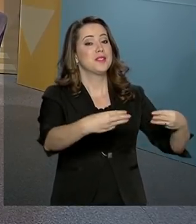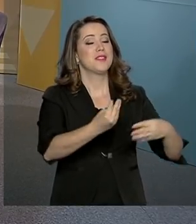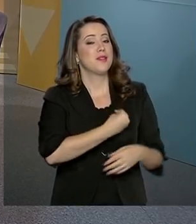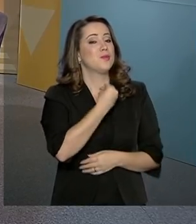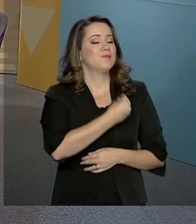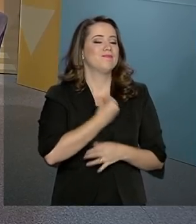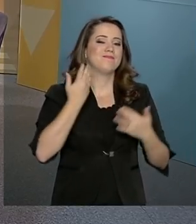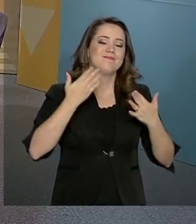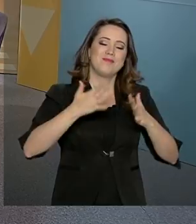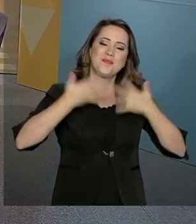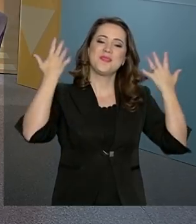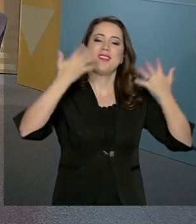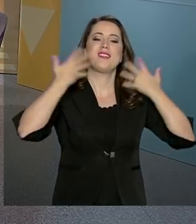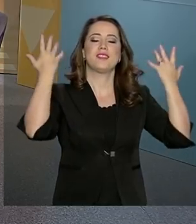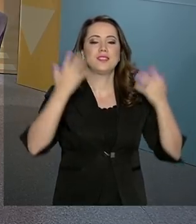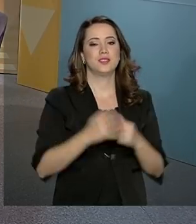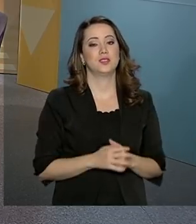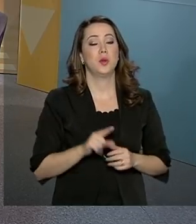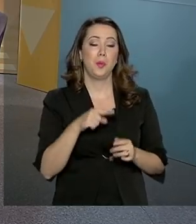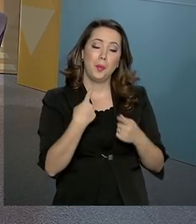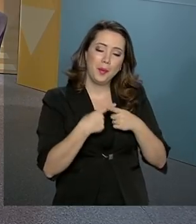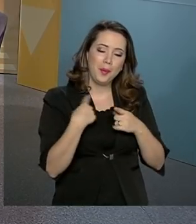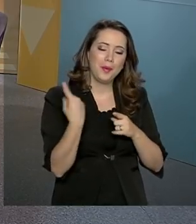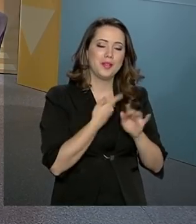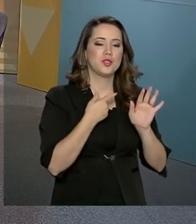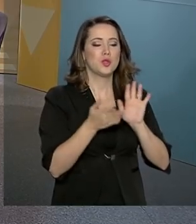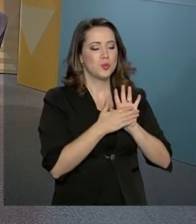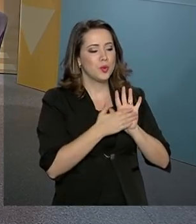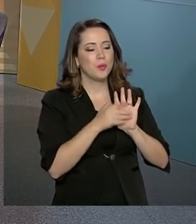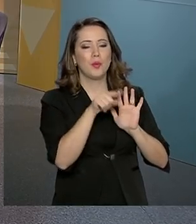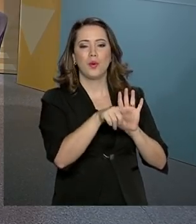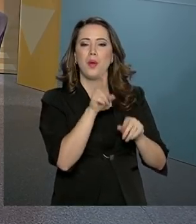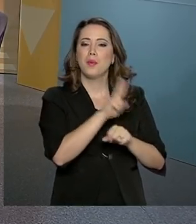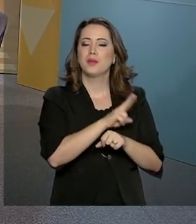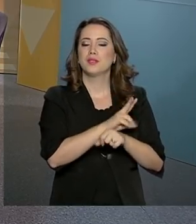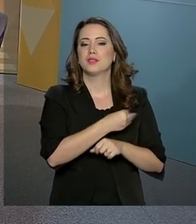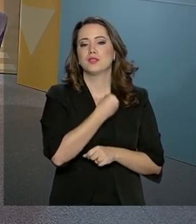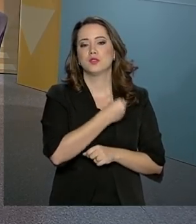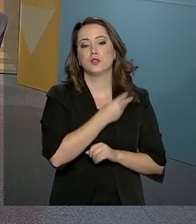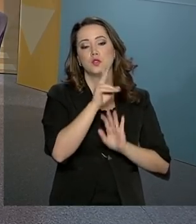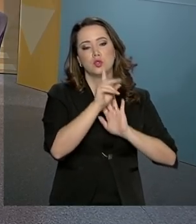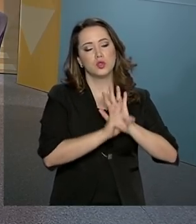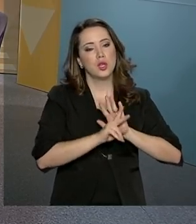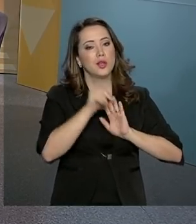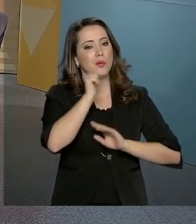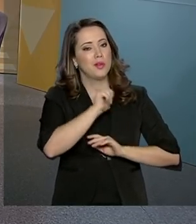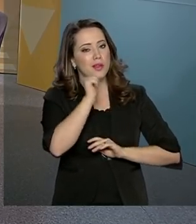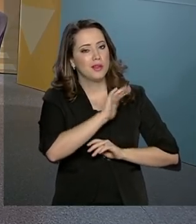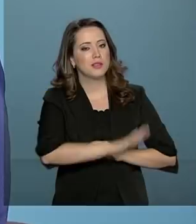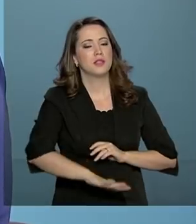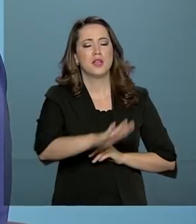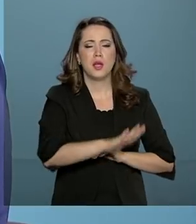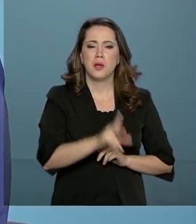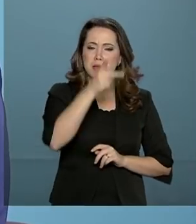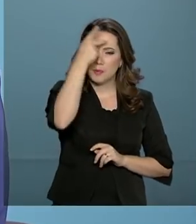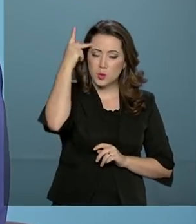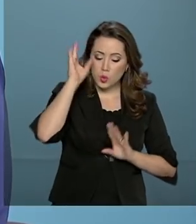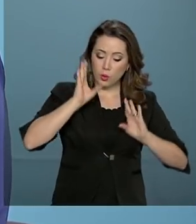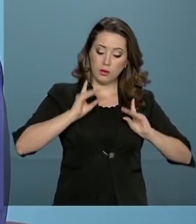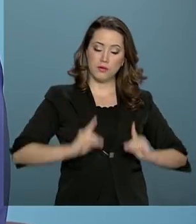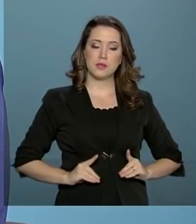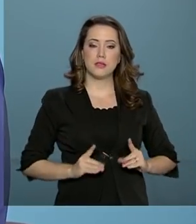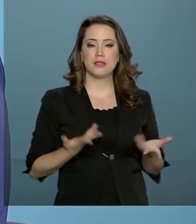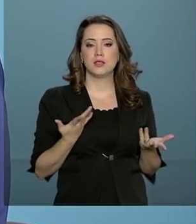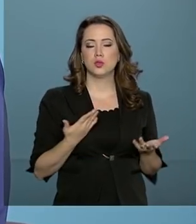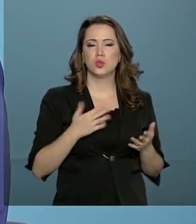Porque é para isso que a gente se propõe, a proteção da vida, a garantia, a dignidade à mulher, à criança, pessoa com deficiência. E são